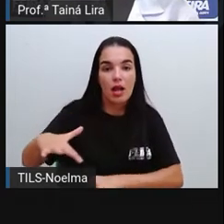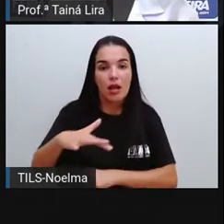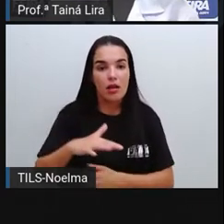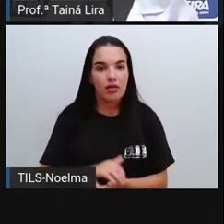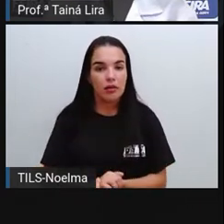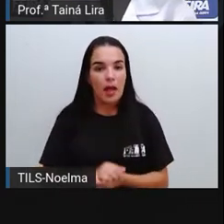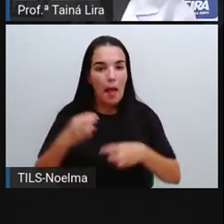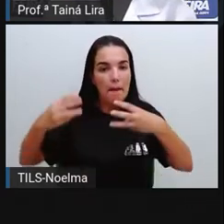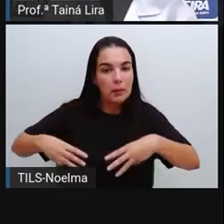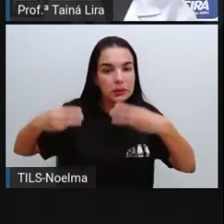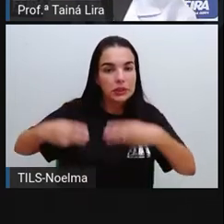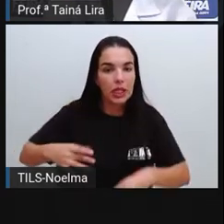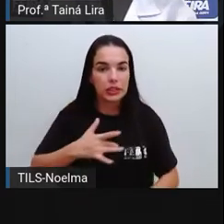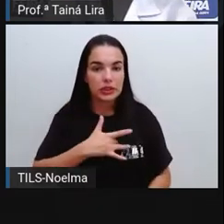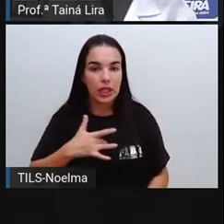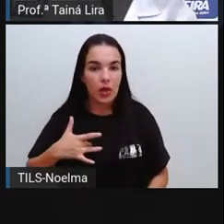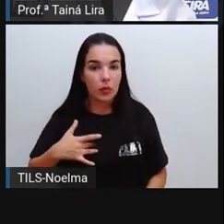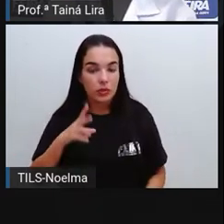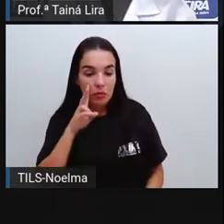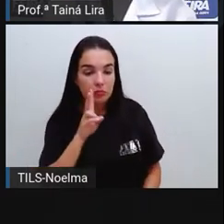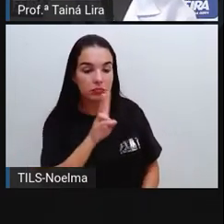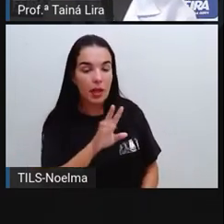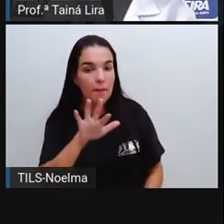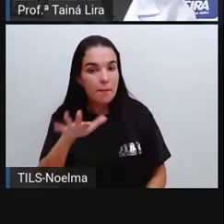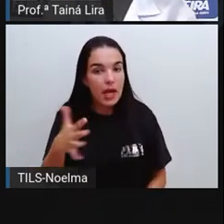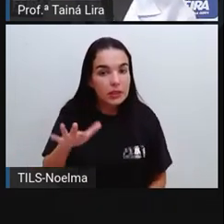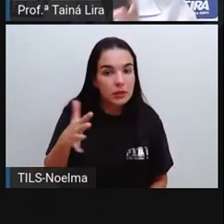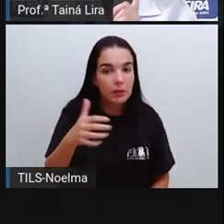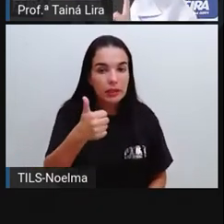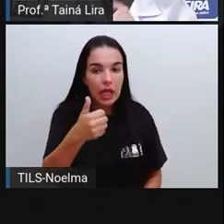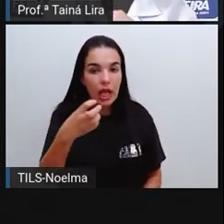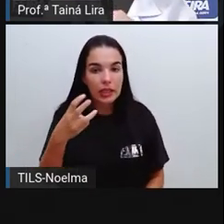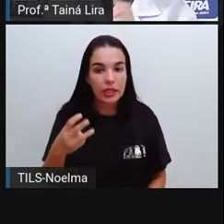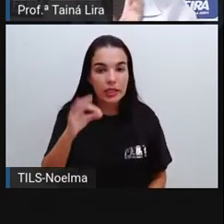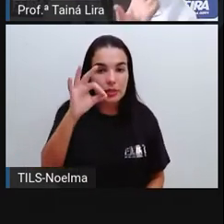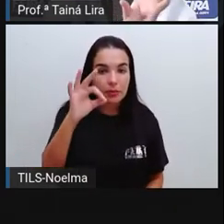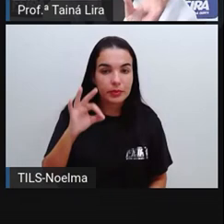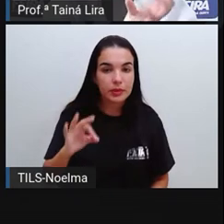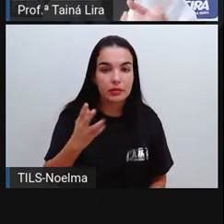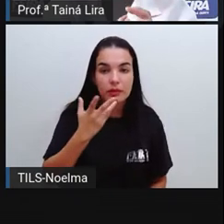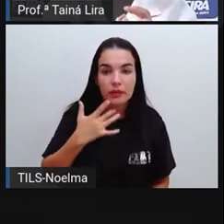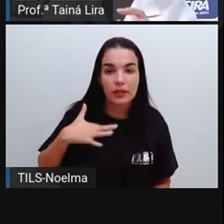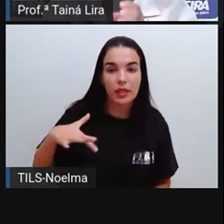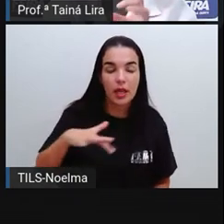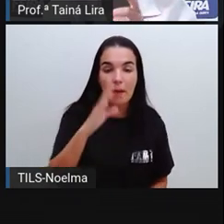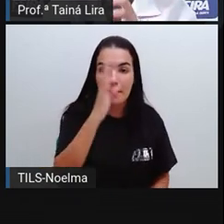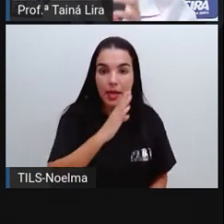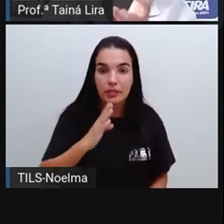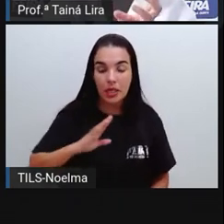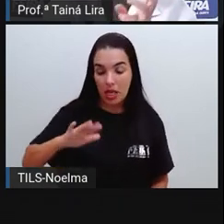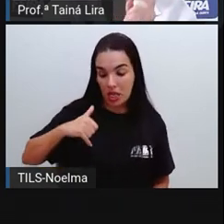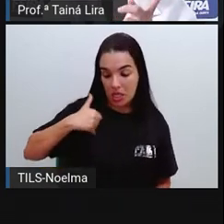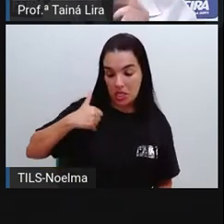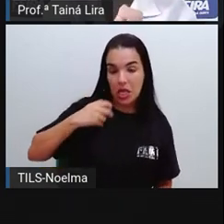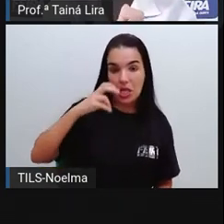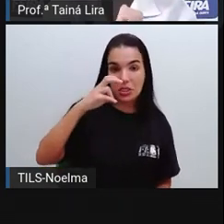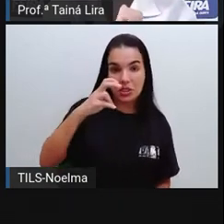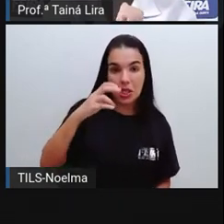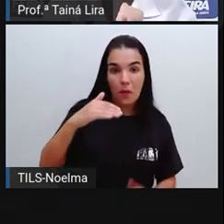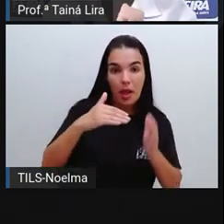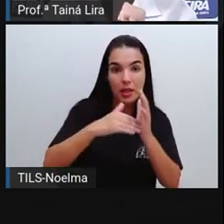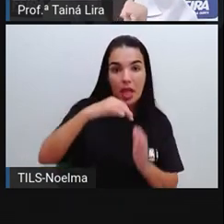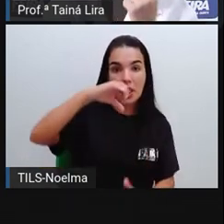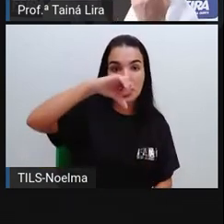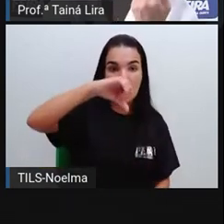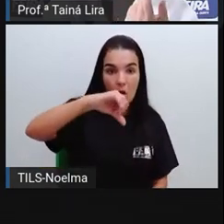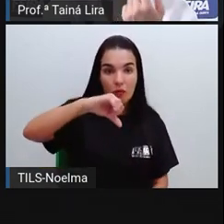que cerca de 13% das crianças brasileiras, entre 5 a 9 anos, olha lá, tá dentro da faixa de idade do segundo ano,